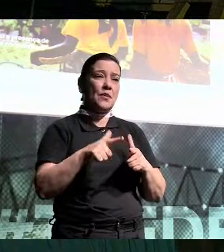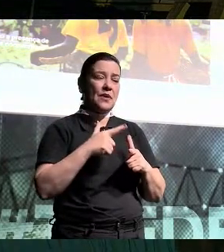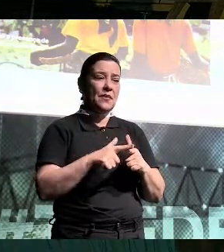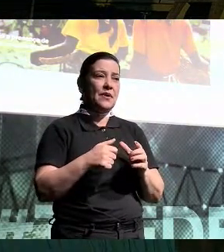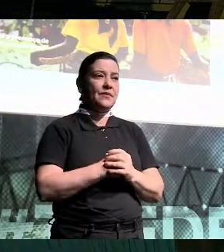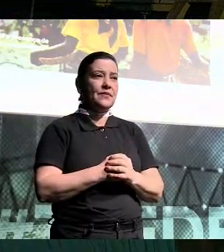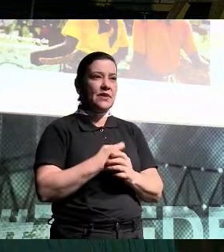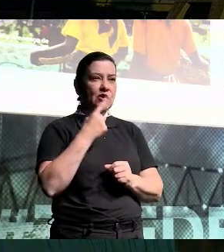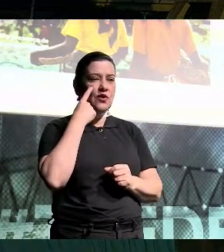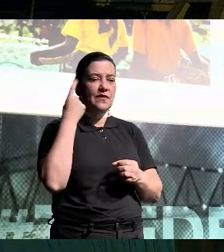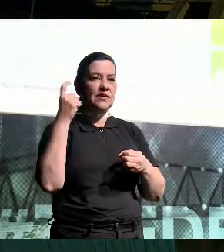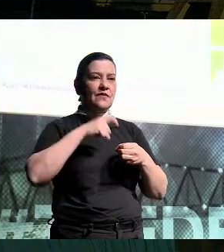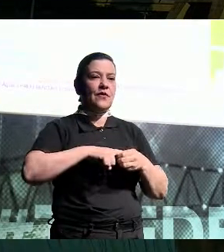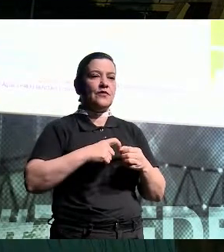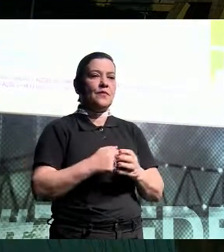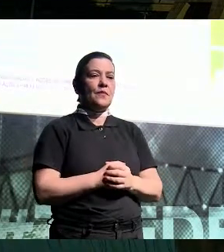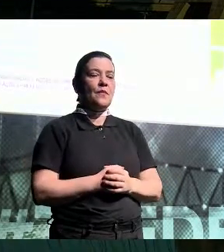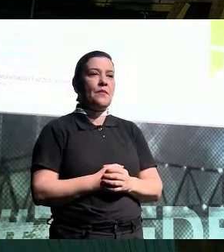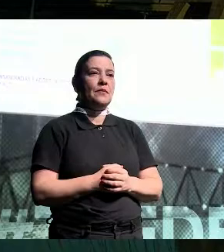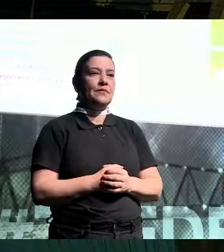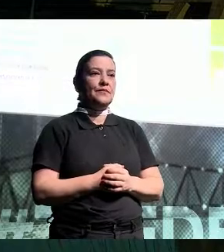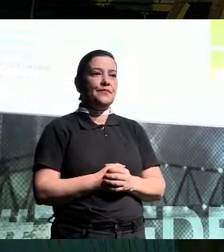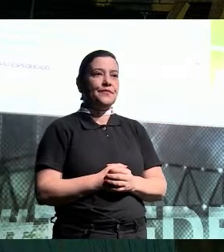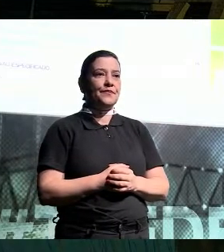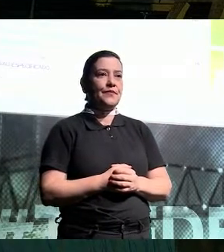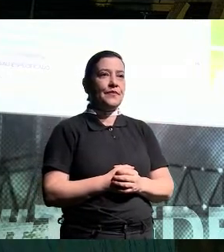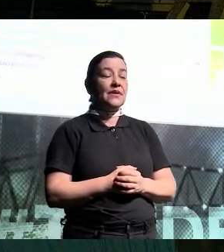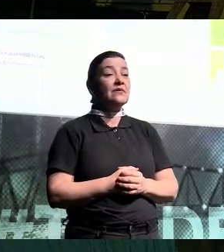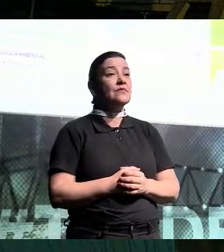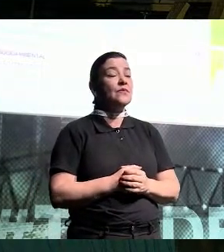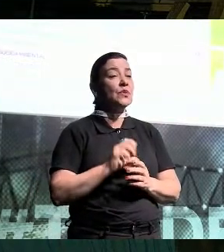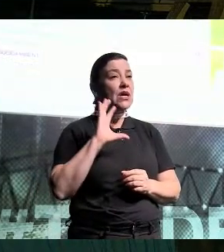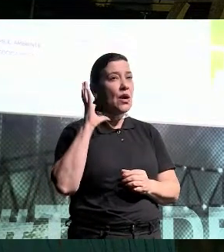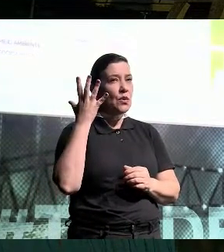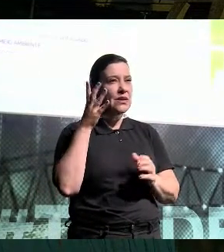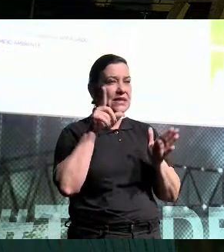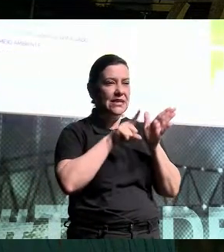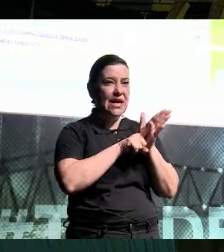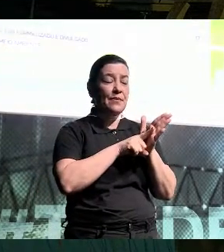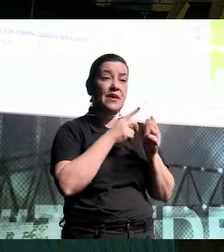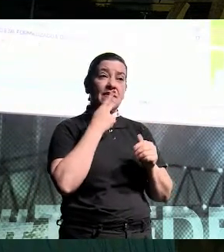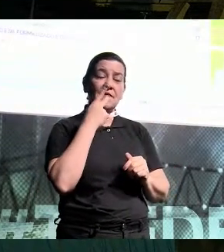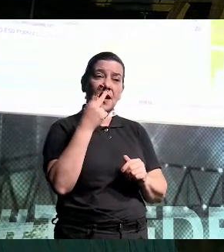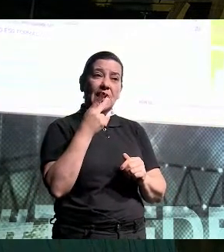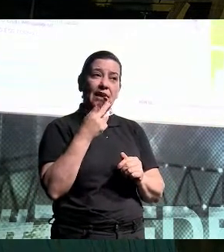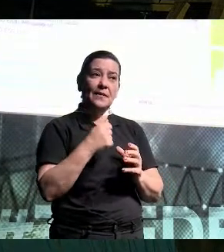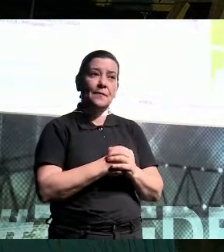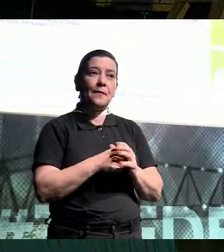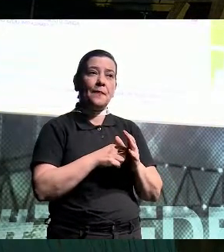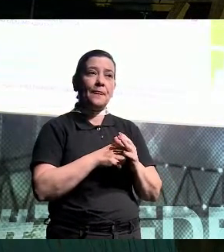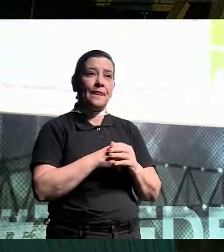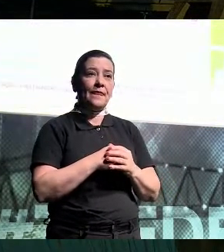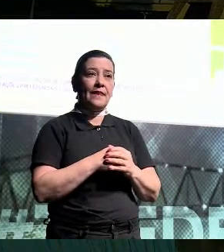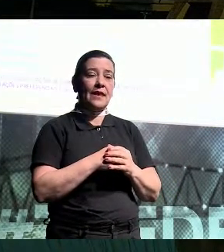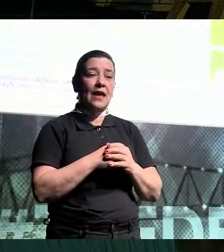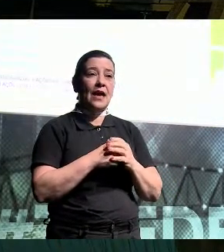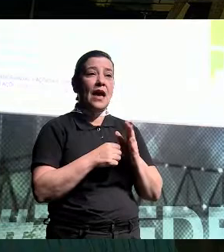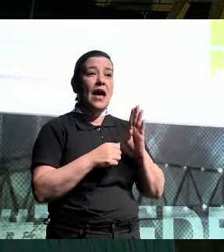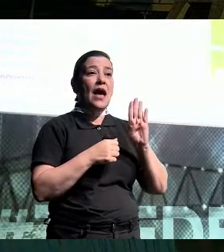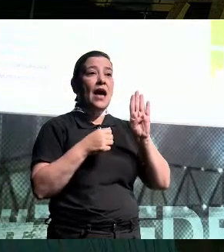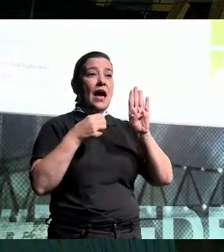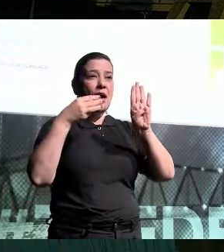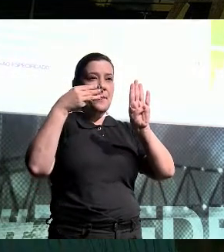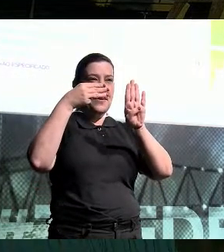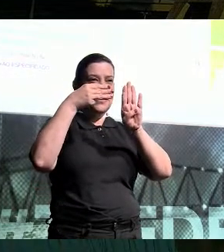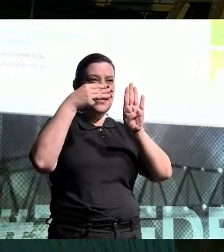eu consigo voltar aqui. Esse gap, ele fala que da bolsa da Bovespa, hoje, das 100